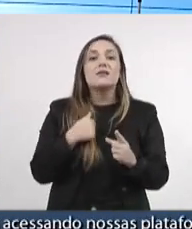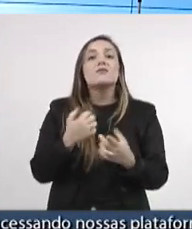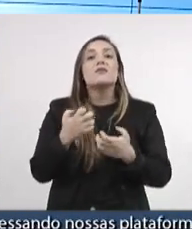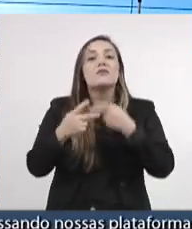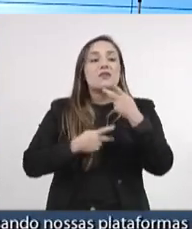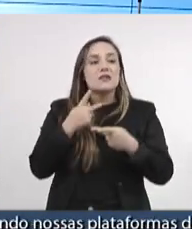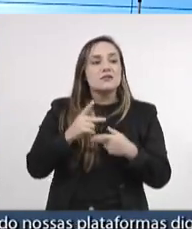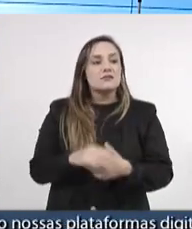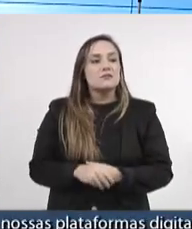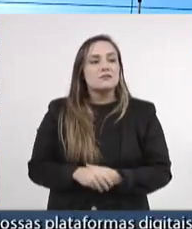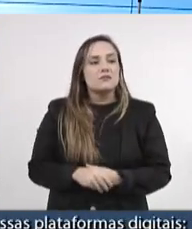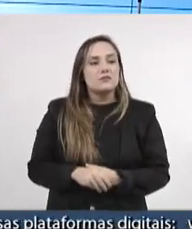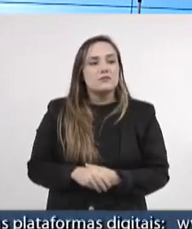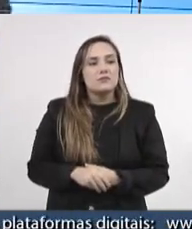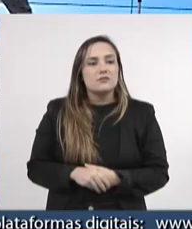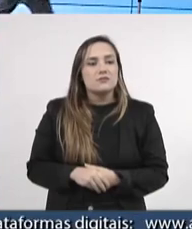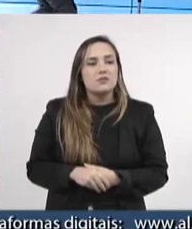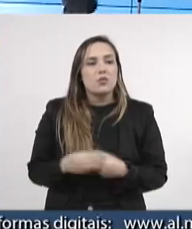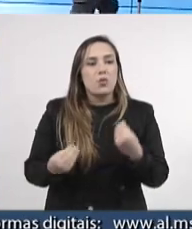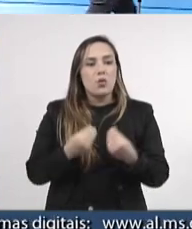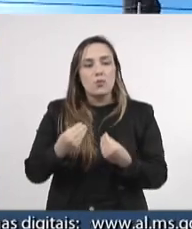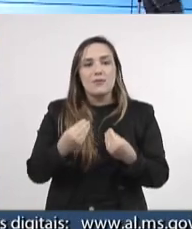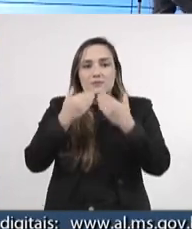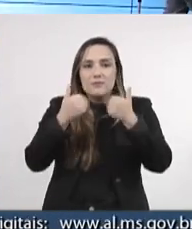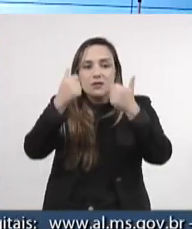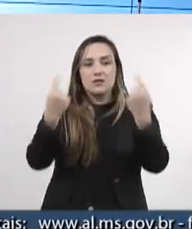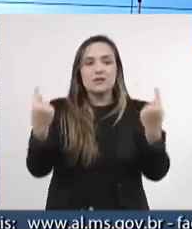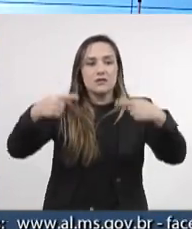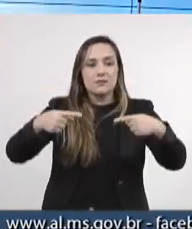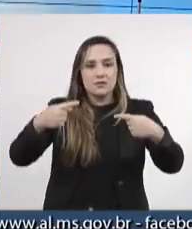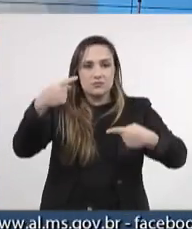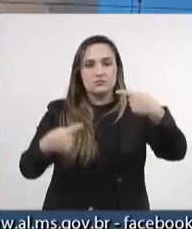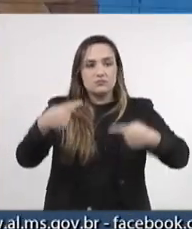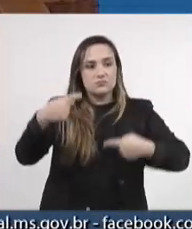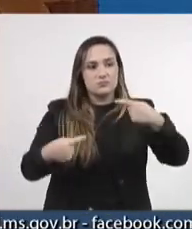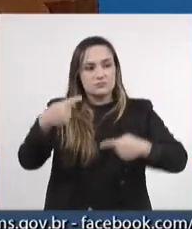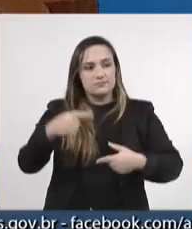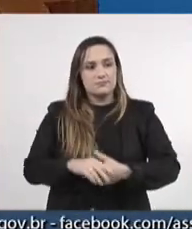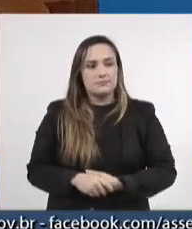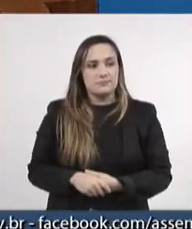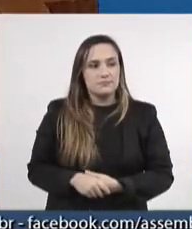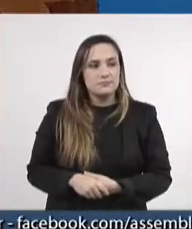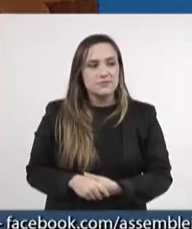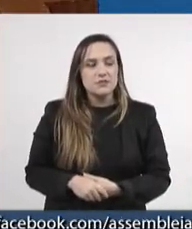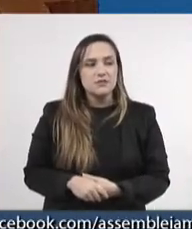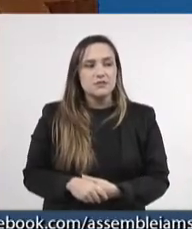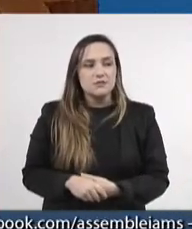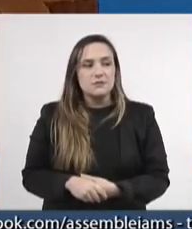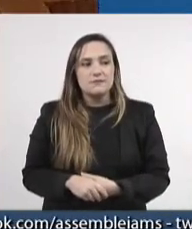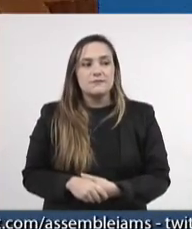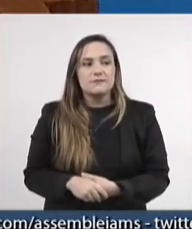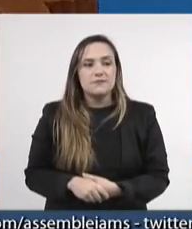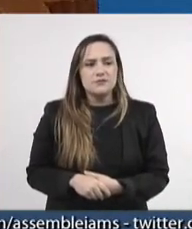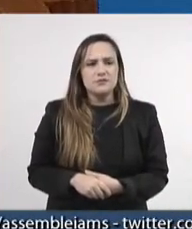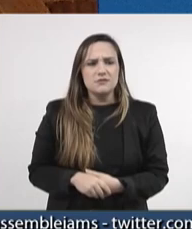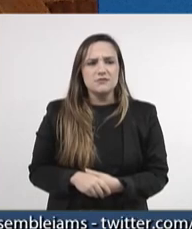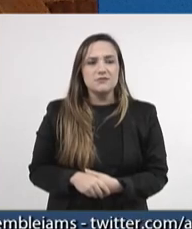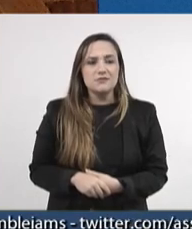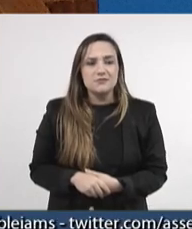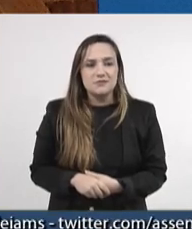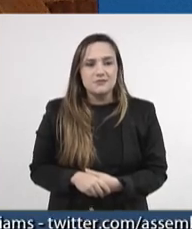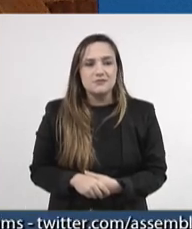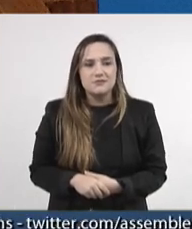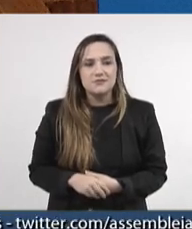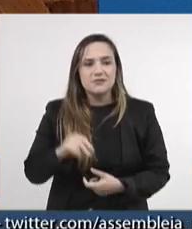potencialidade do nosso debate e do nosso discurso. Quando nós dizemos que não